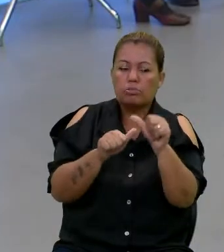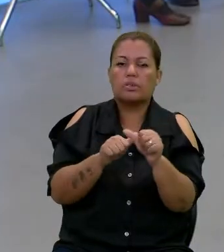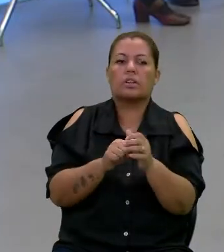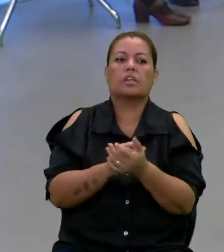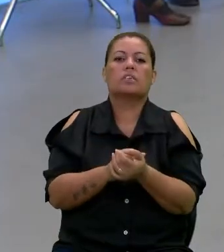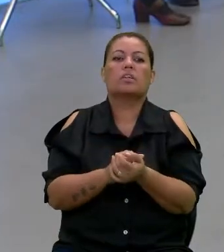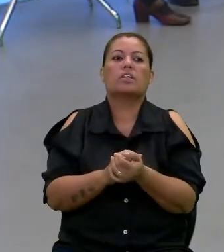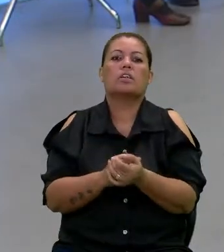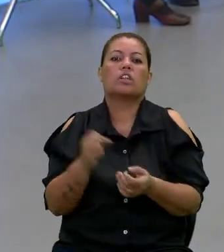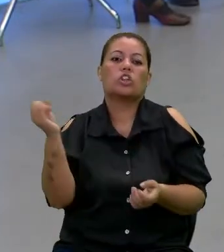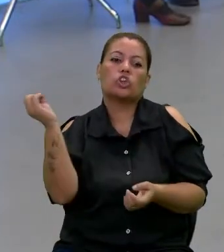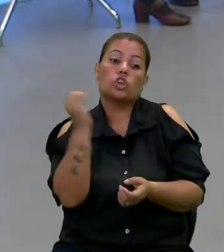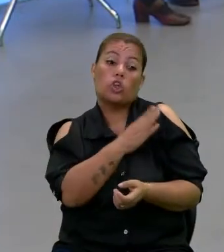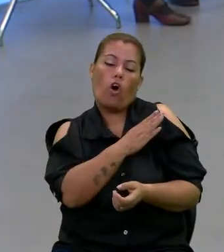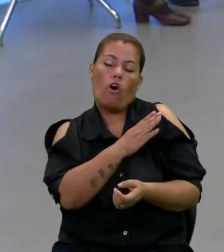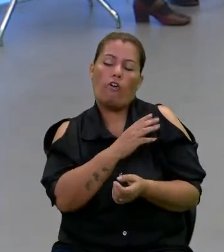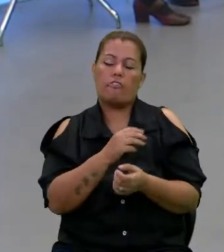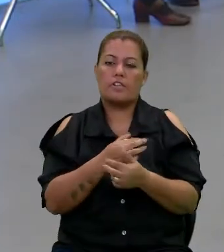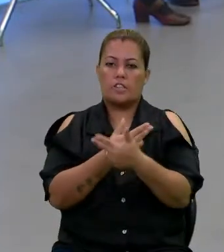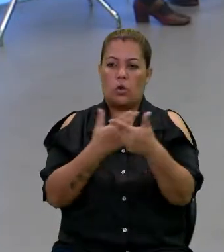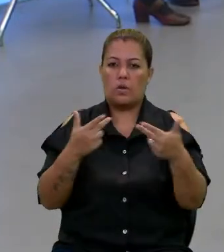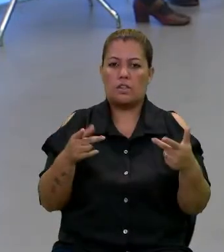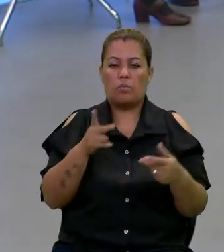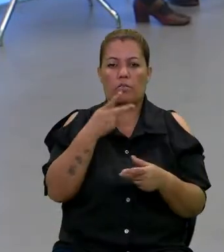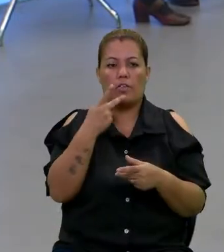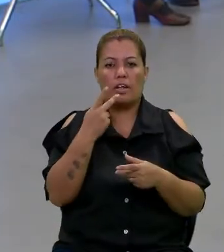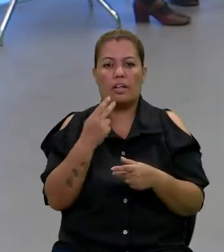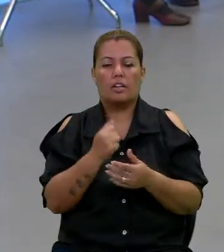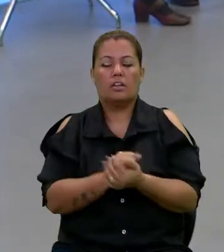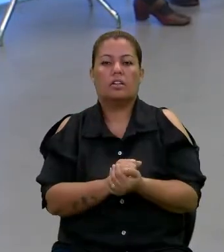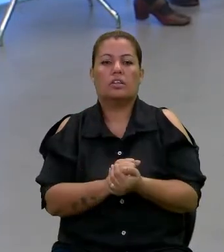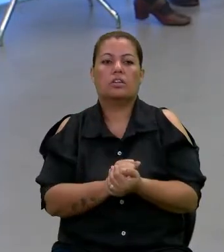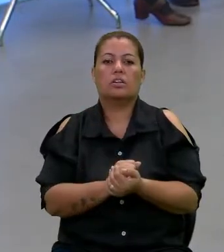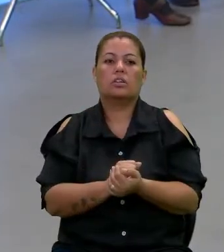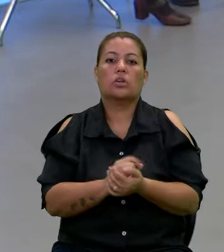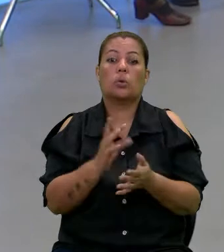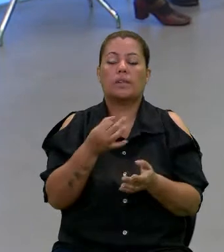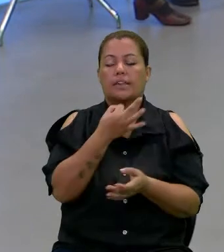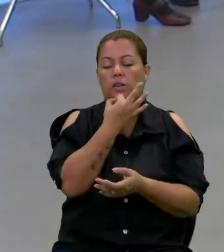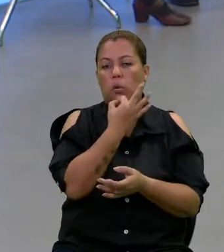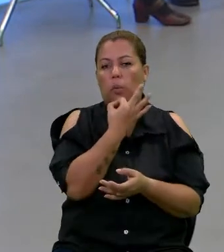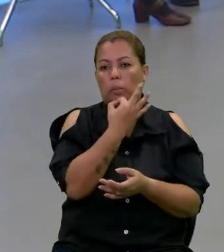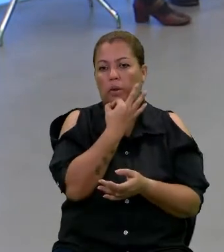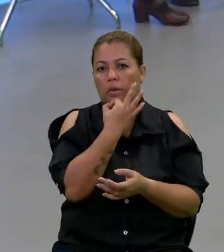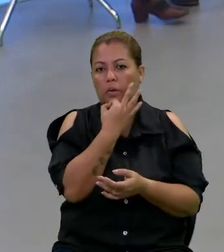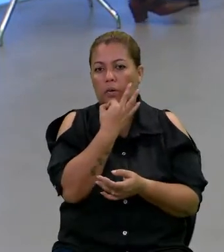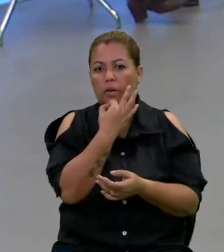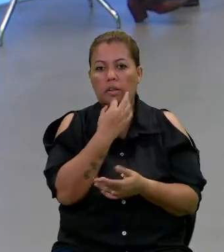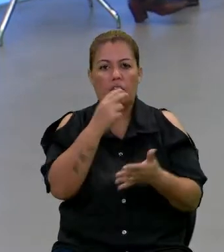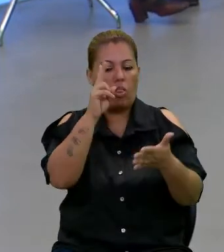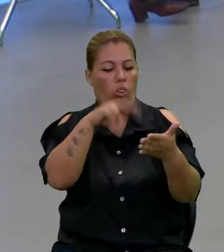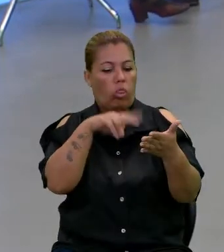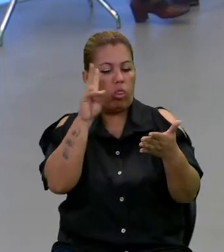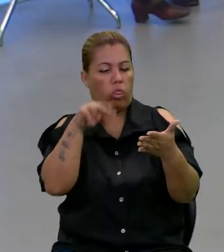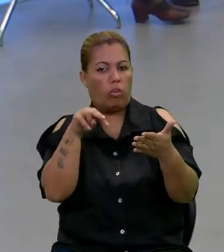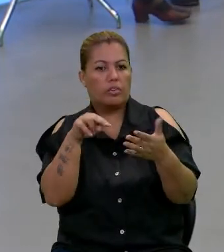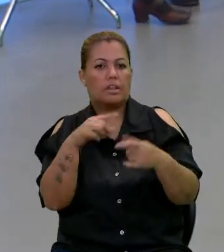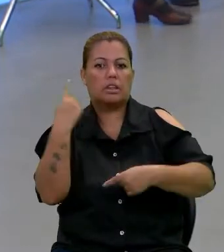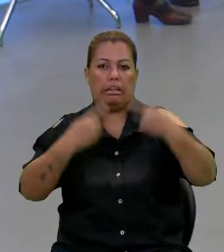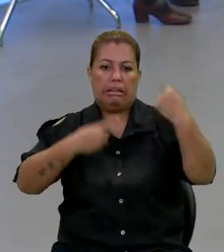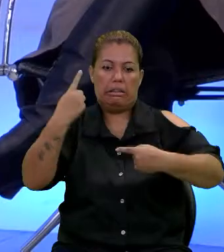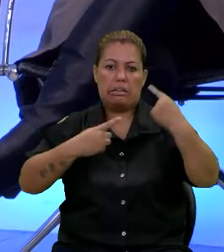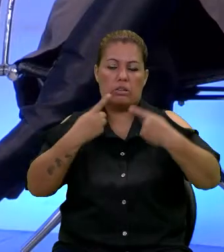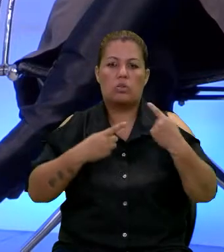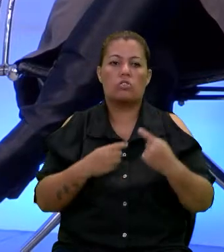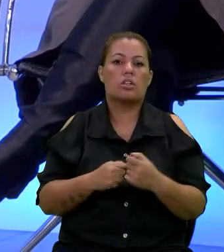propostas de novas ações. E aí, como eu falei, todas essas sugestões vão ser compiladas e discutidas na